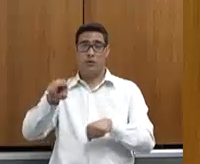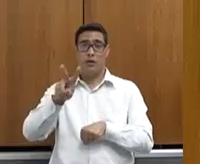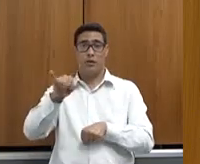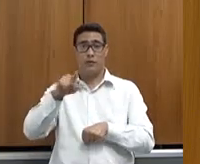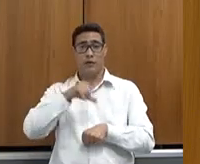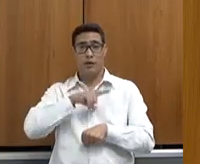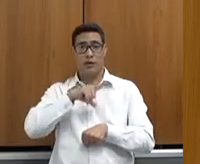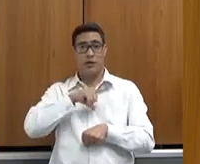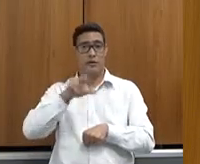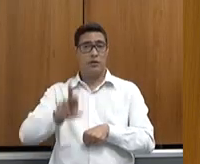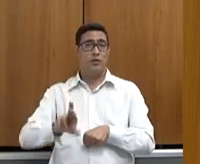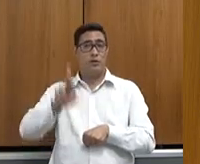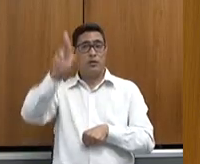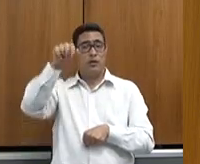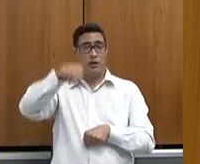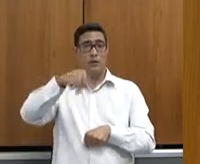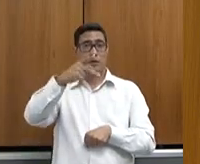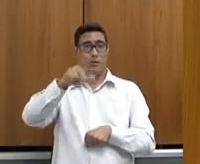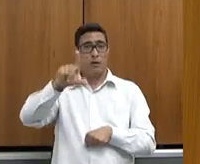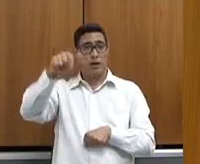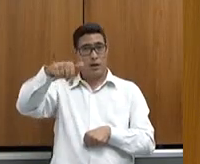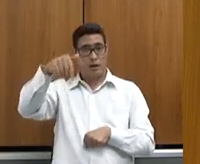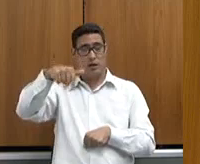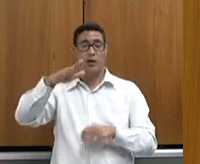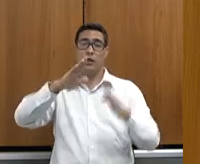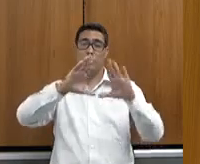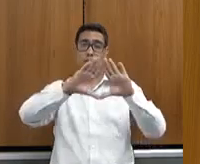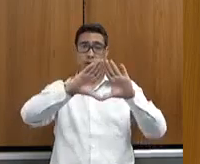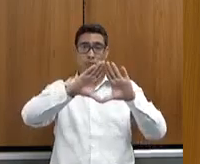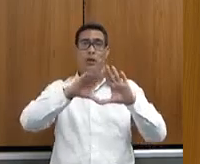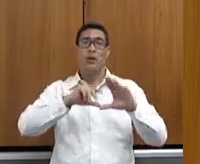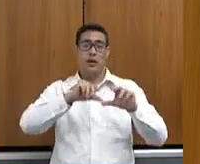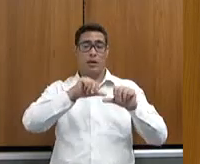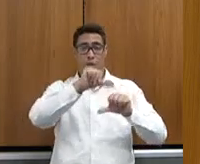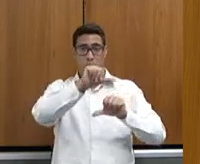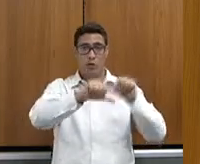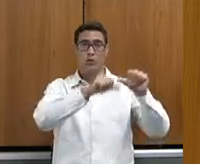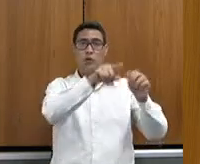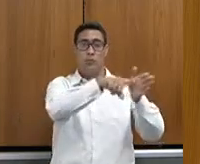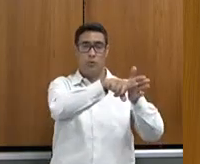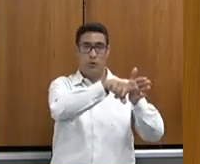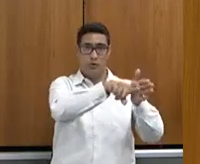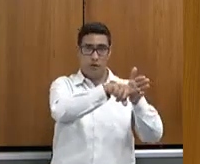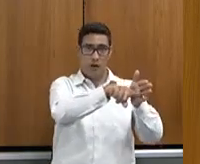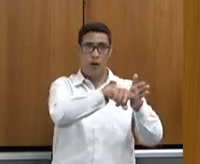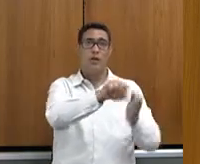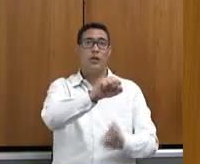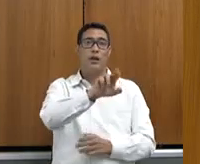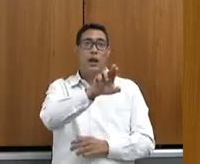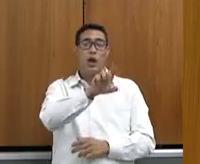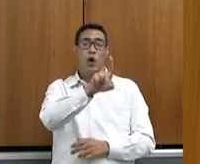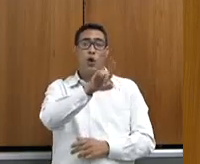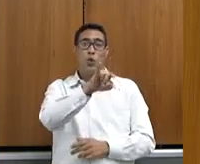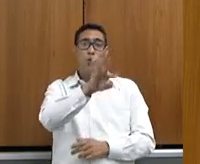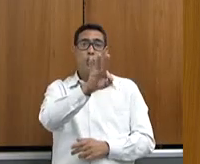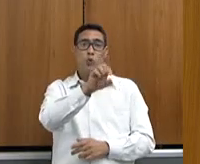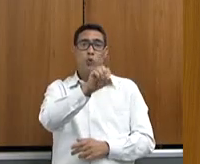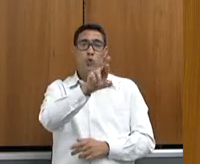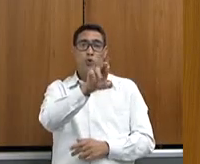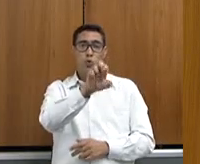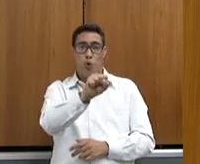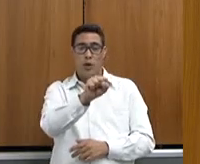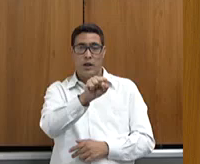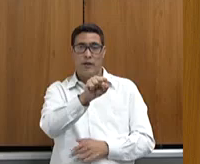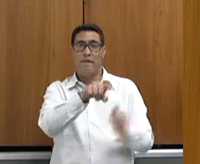importante, que é o seu PL aqui nessa casa, que transforma os fiscais agropecuários do IMA em auditores fiscais, onde nós vamos amalditar